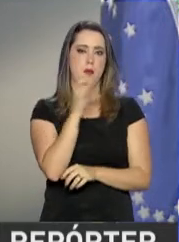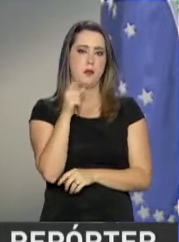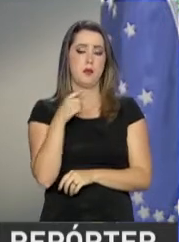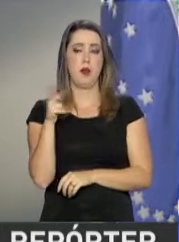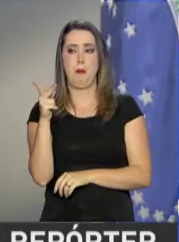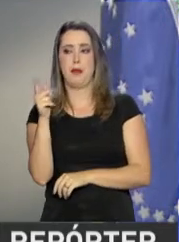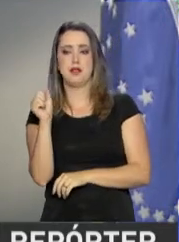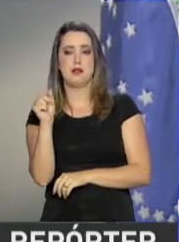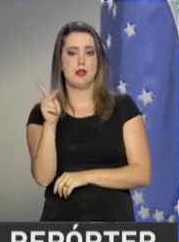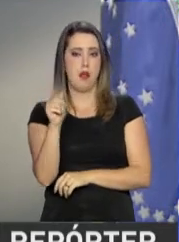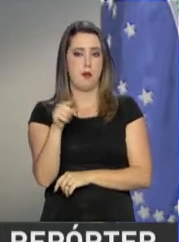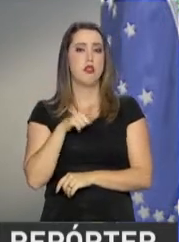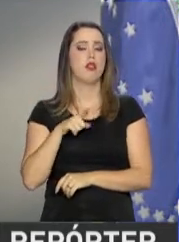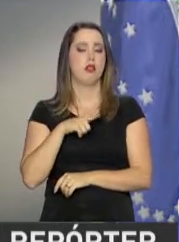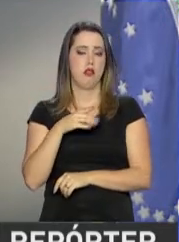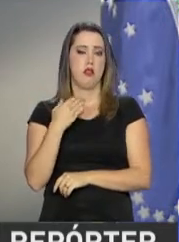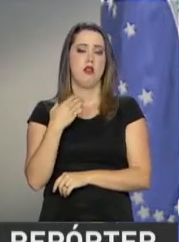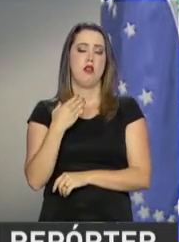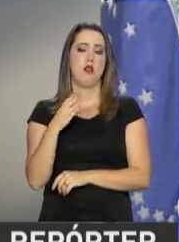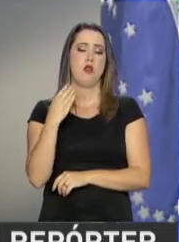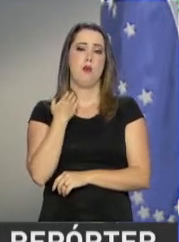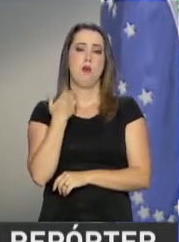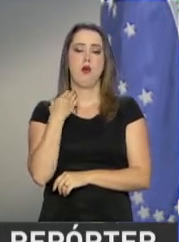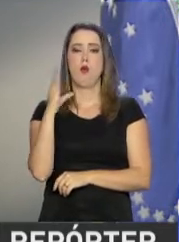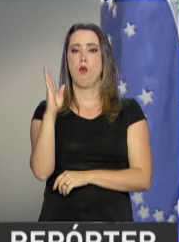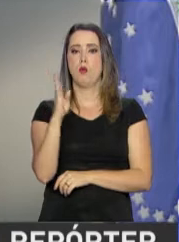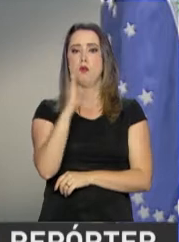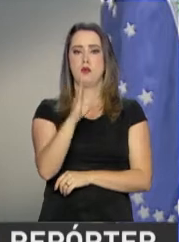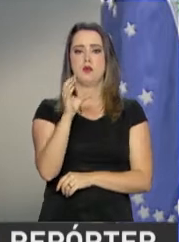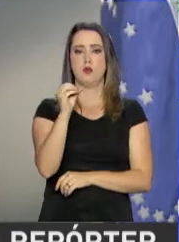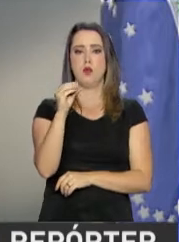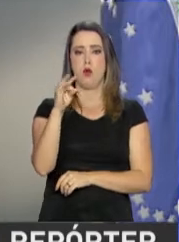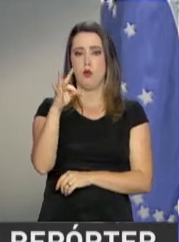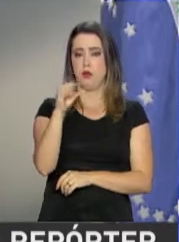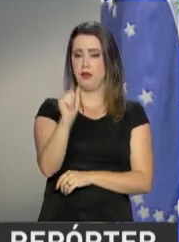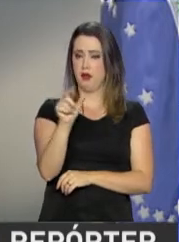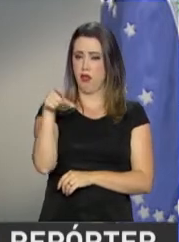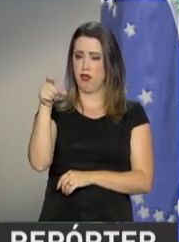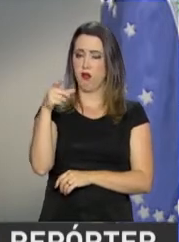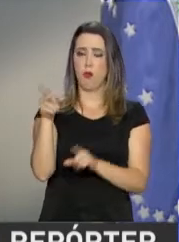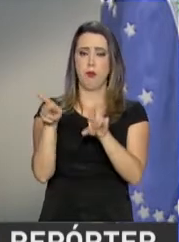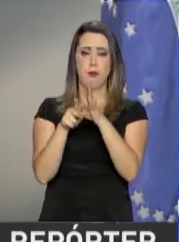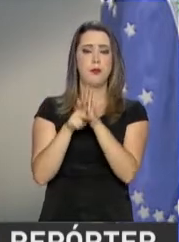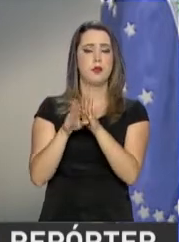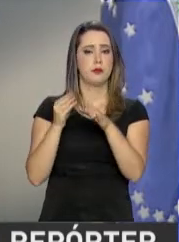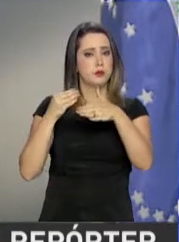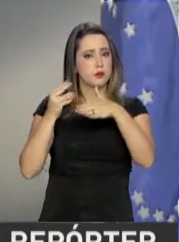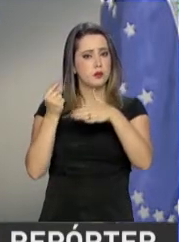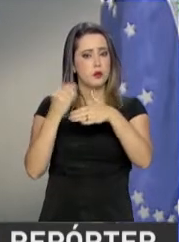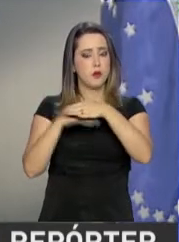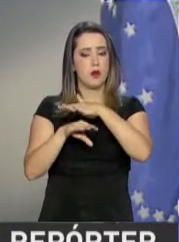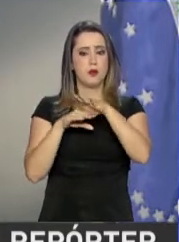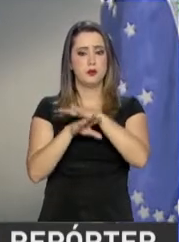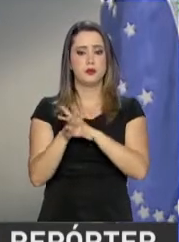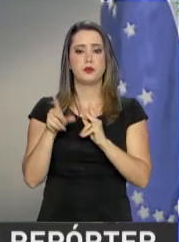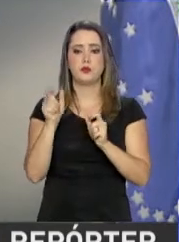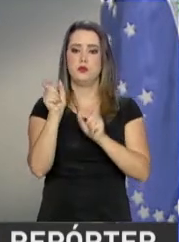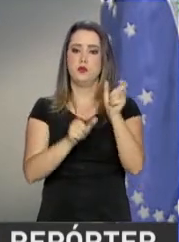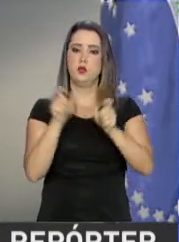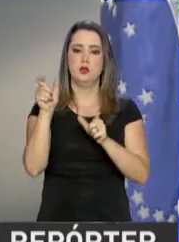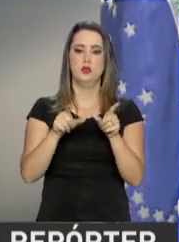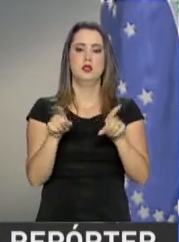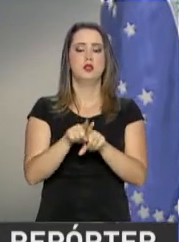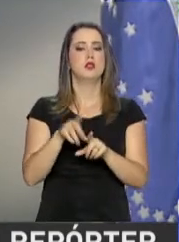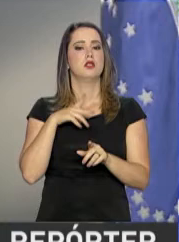ao PASEP e possui conta no Banco do Brasil, também receberá o crédito direto na conta. Todos os brasileiros